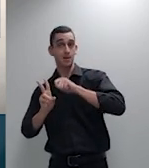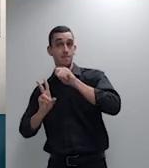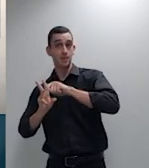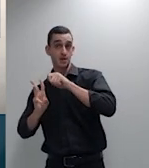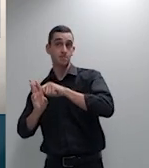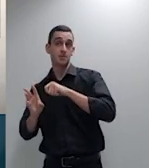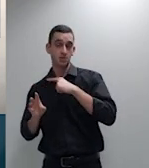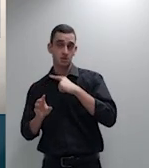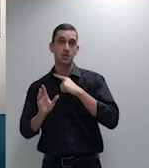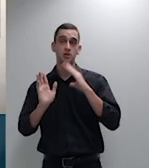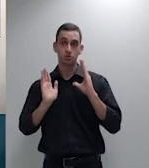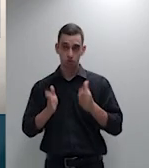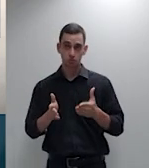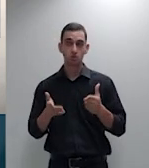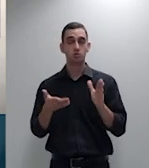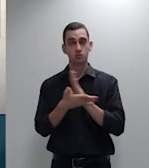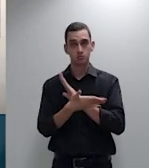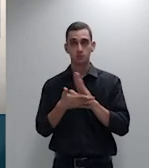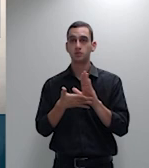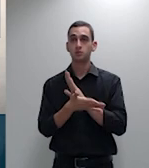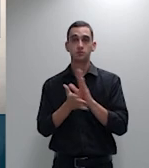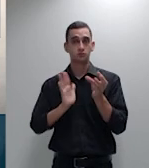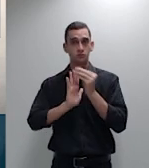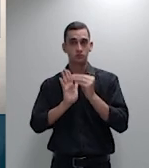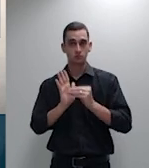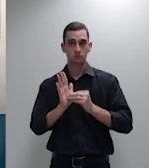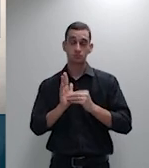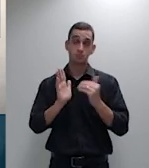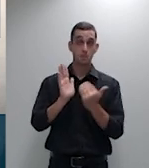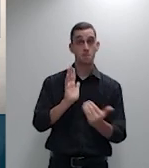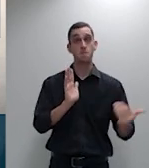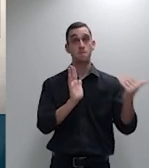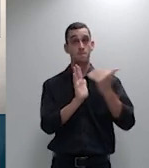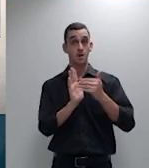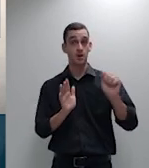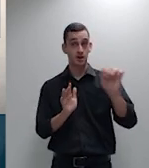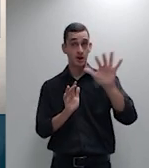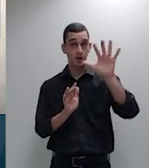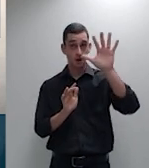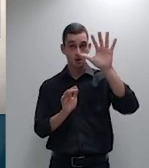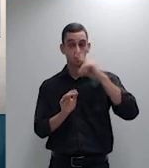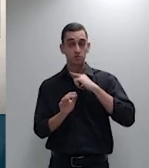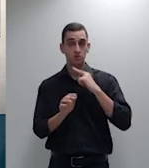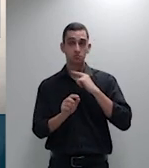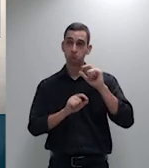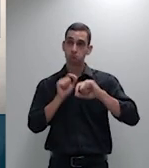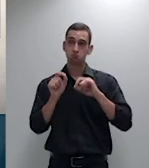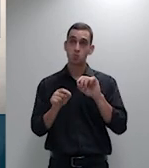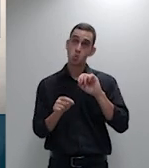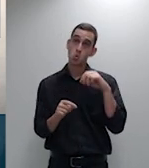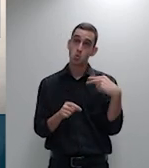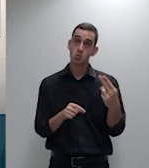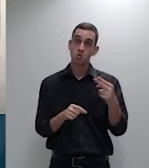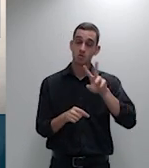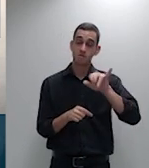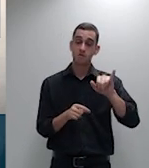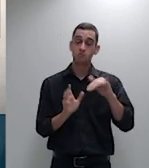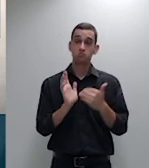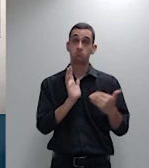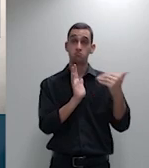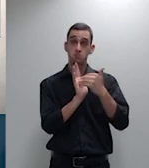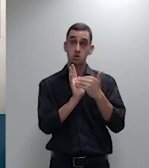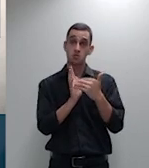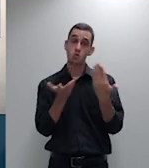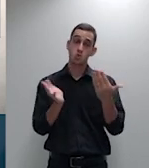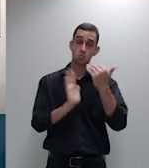de proporcionalmente mais caras não podem ser majoradas demasiadamente pena do negócio perder